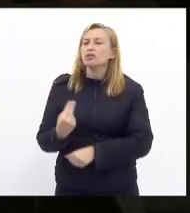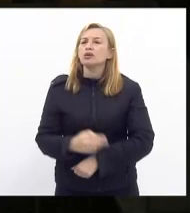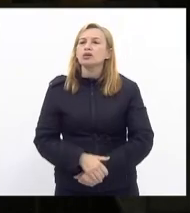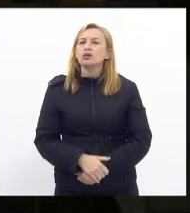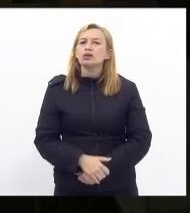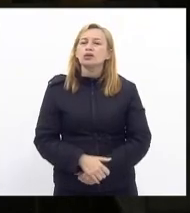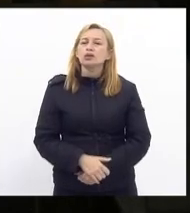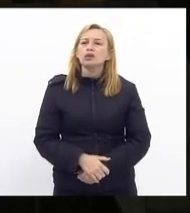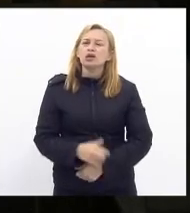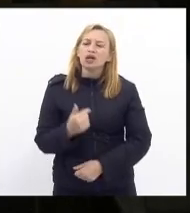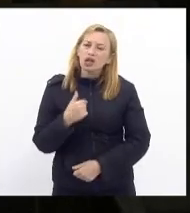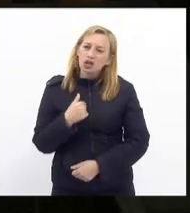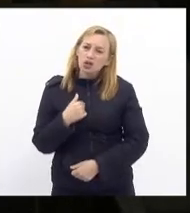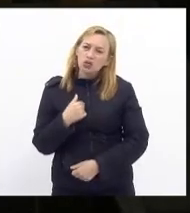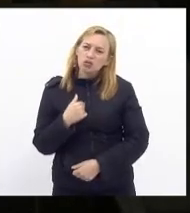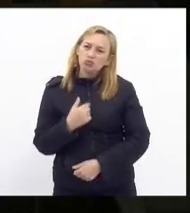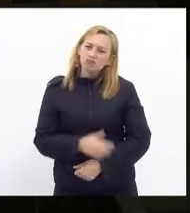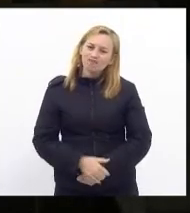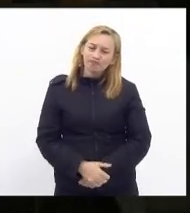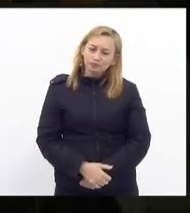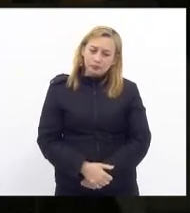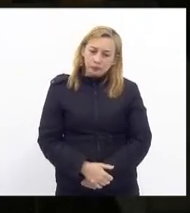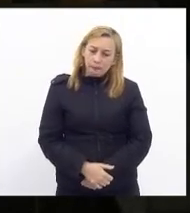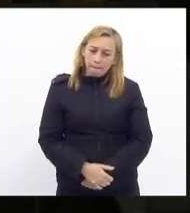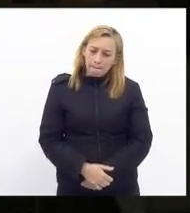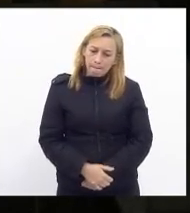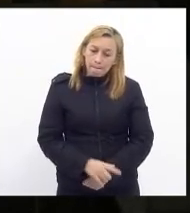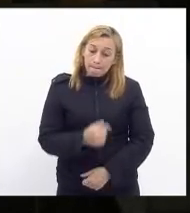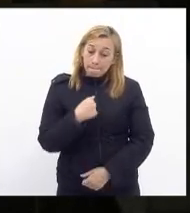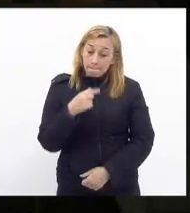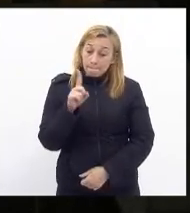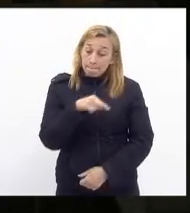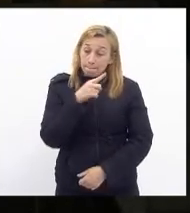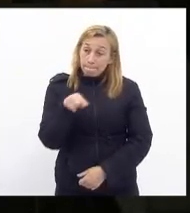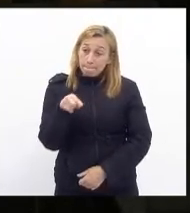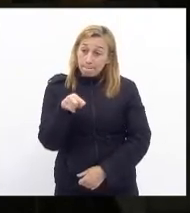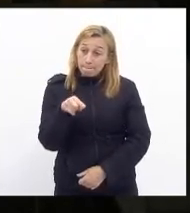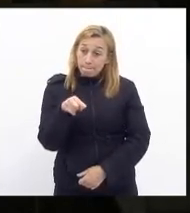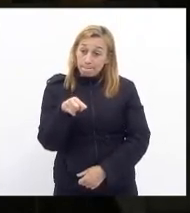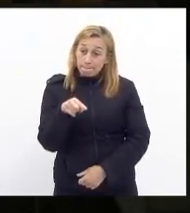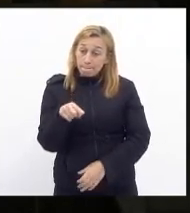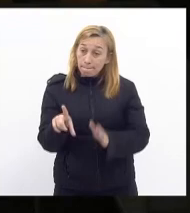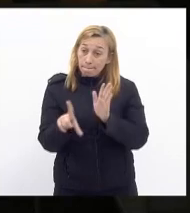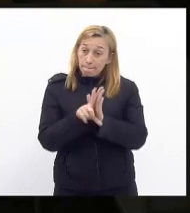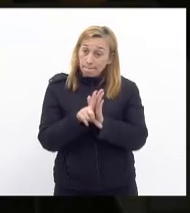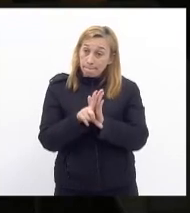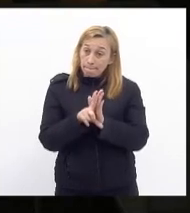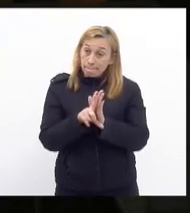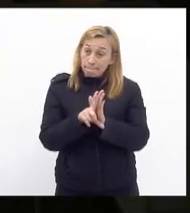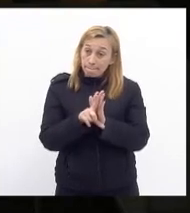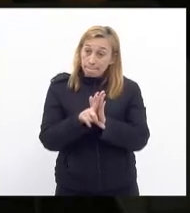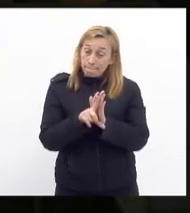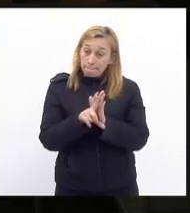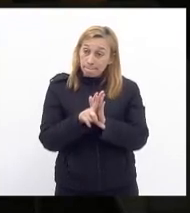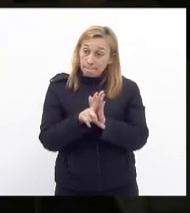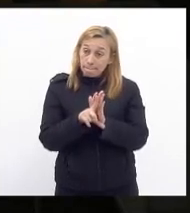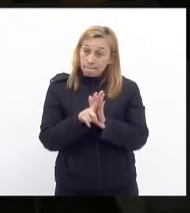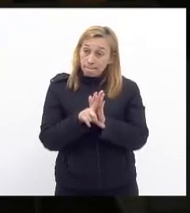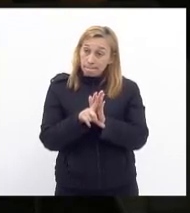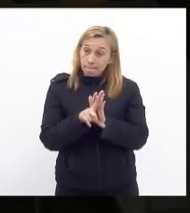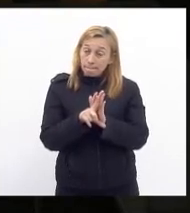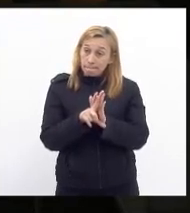eu passei a ficar proibido na forma da lei de lecionar